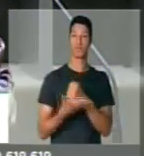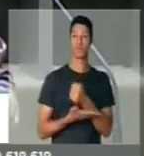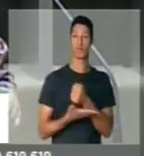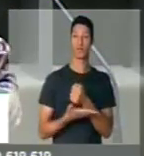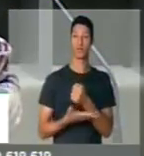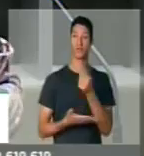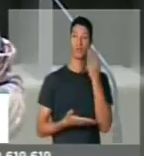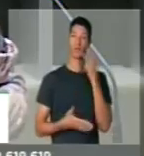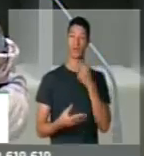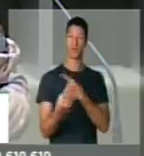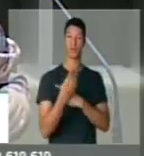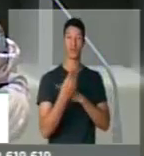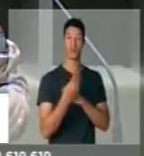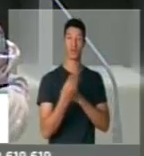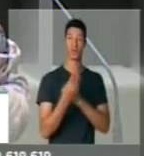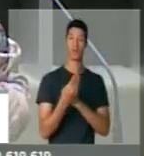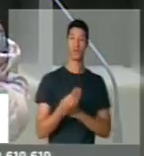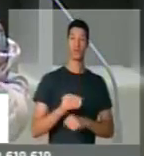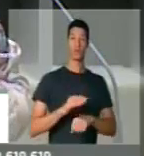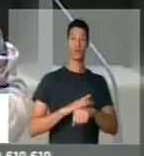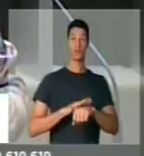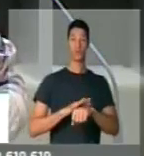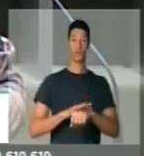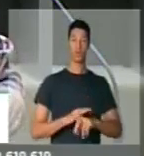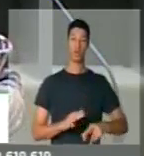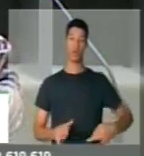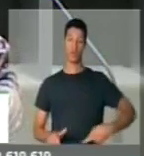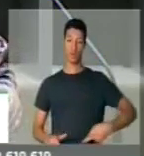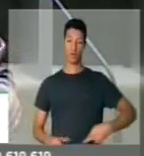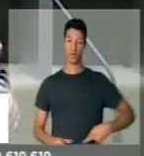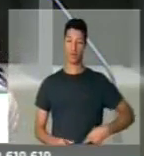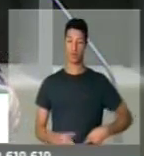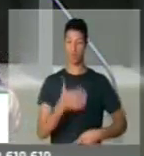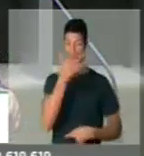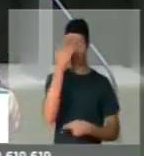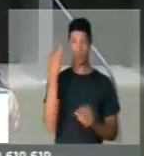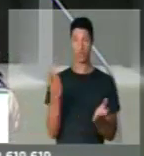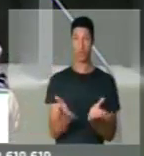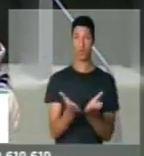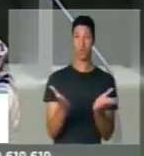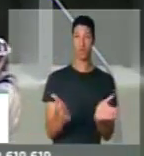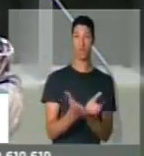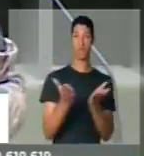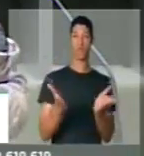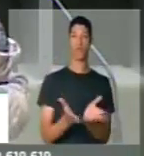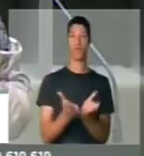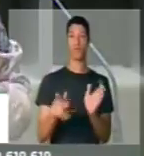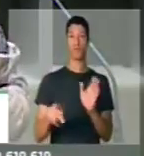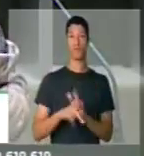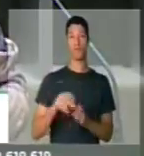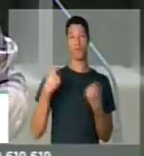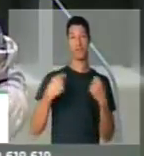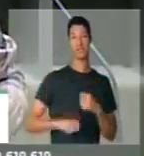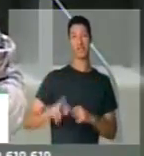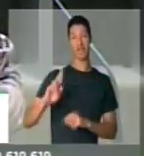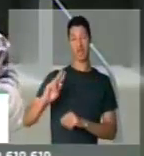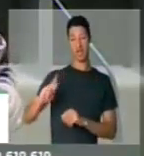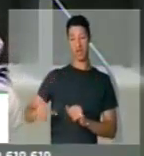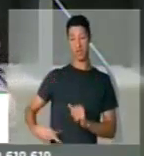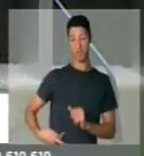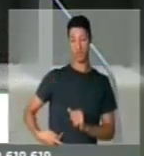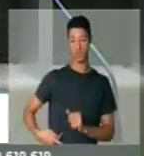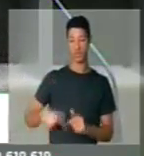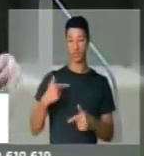para o tratamento dessa doença grave, pessoas pobres submetidas a hemodiálise nos